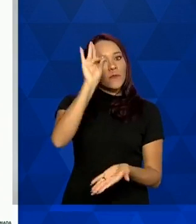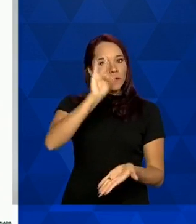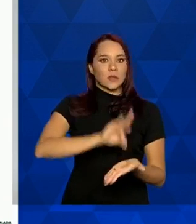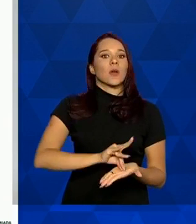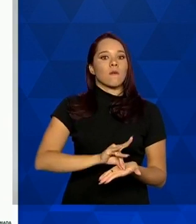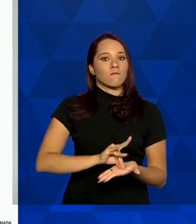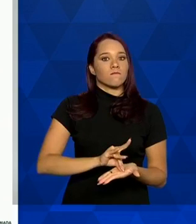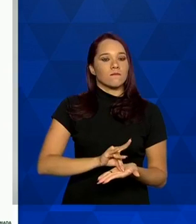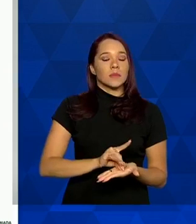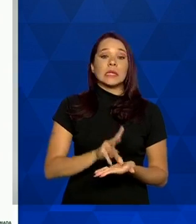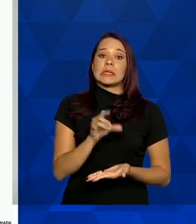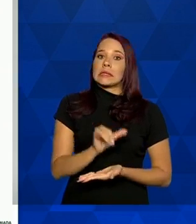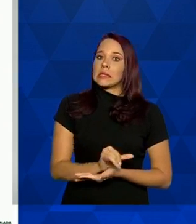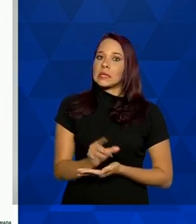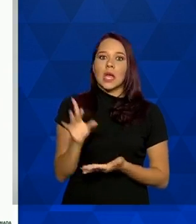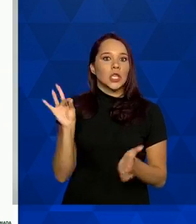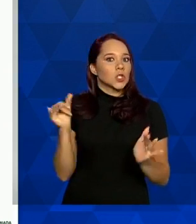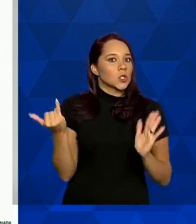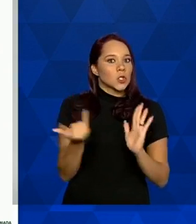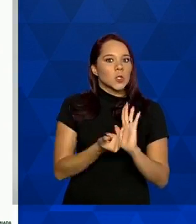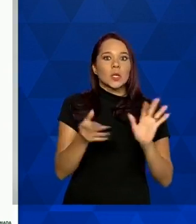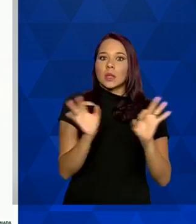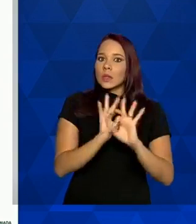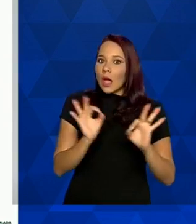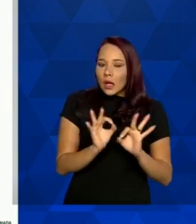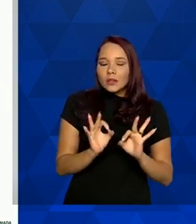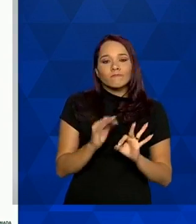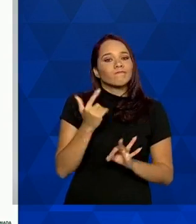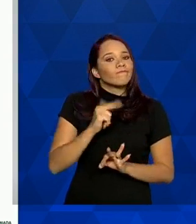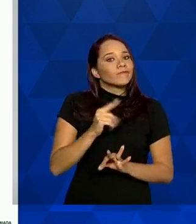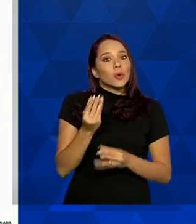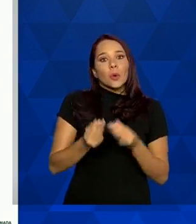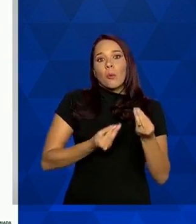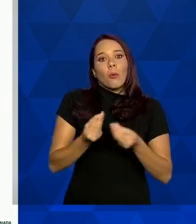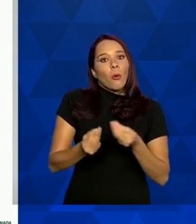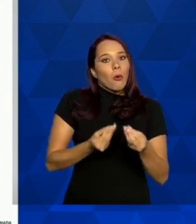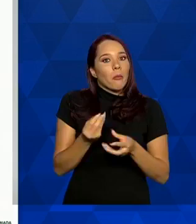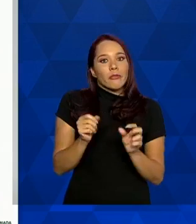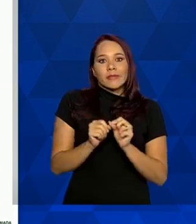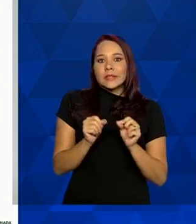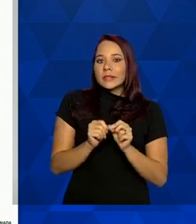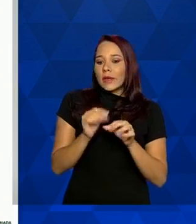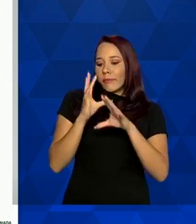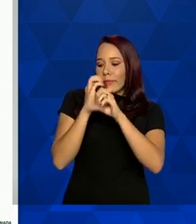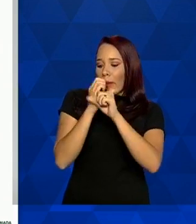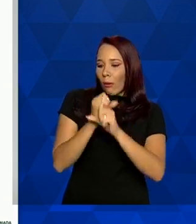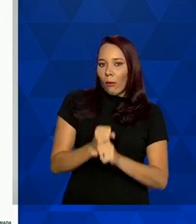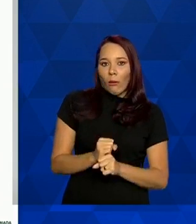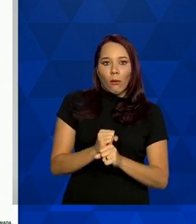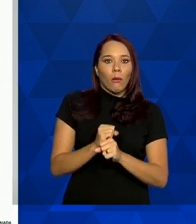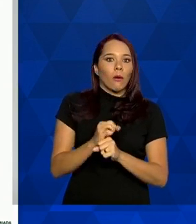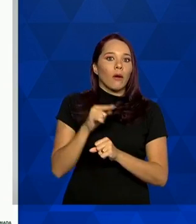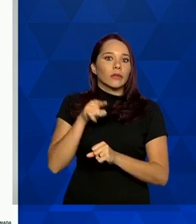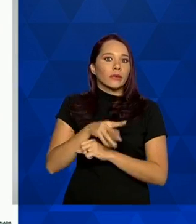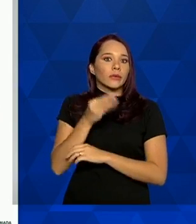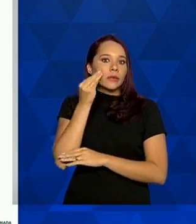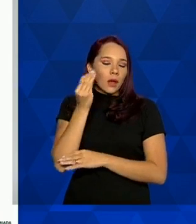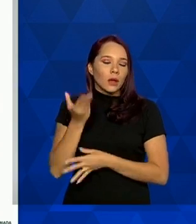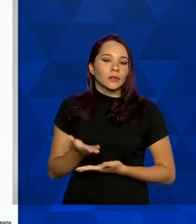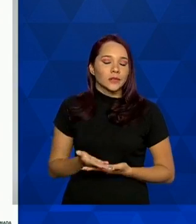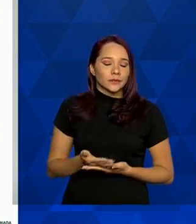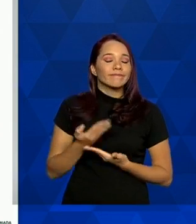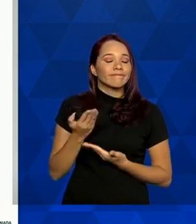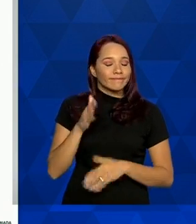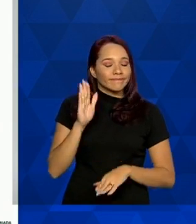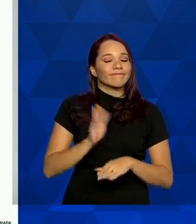caso contrário nós não temos como fazer uma contabilidade desses testes então